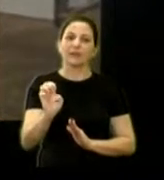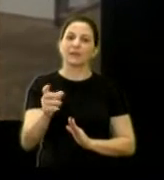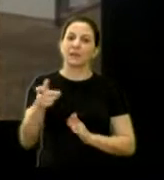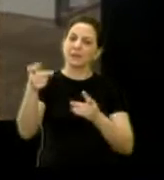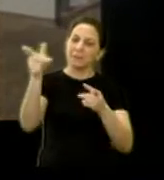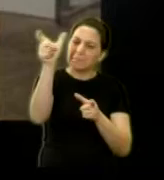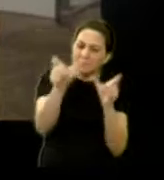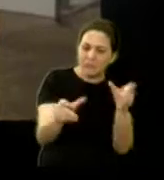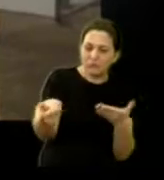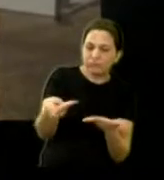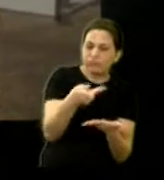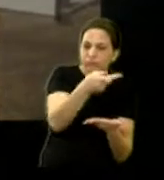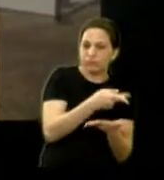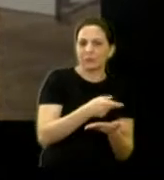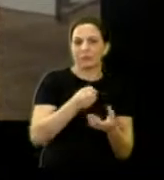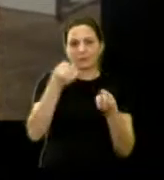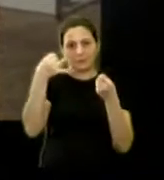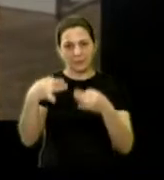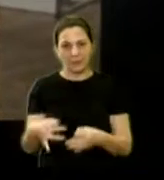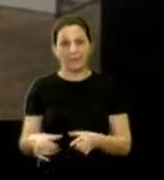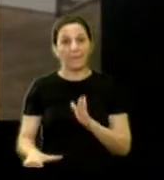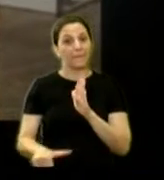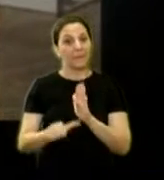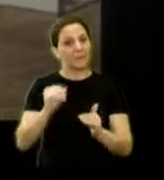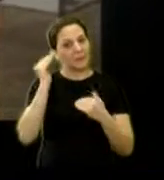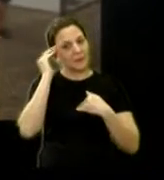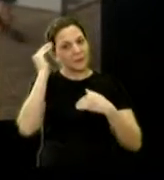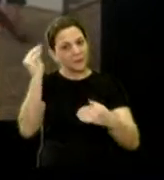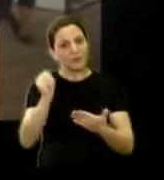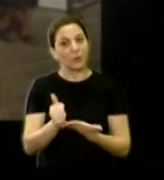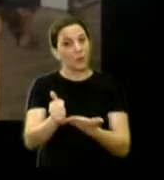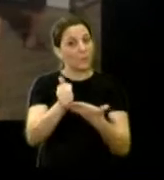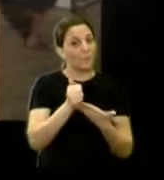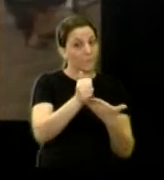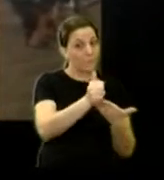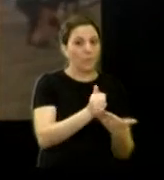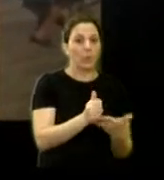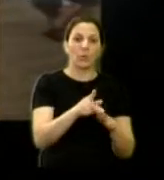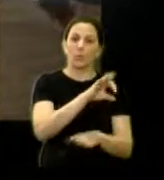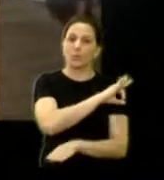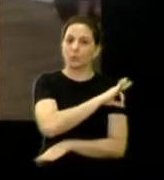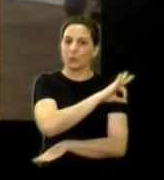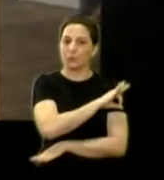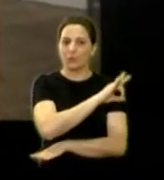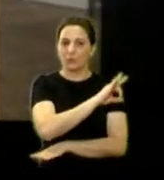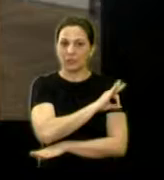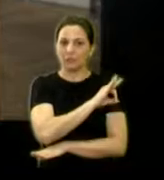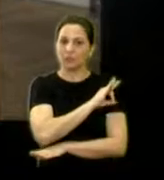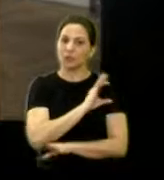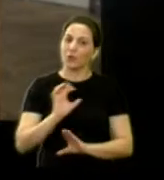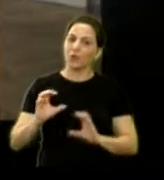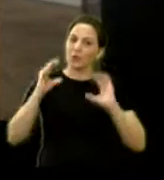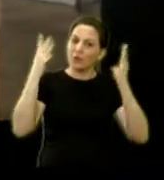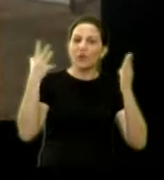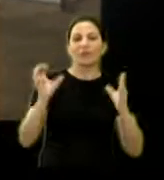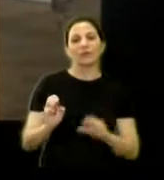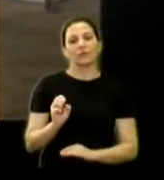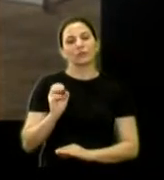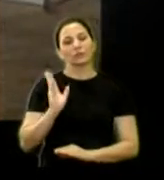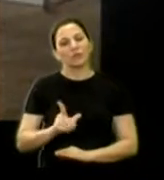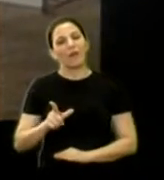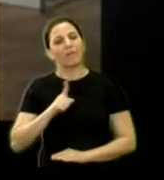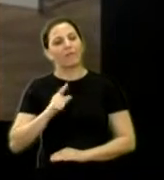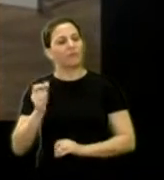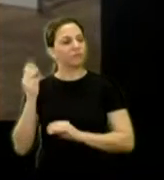explanar para a gente, professora? Primeiro, muito obrigado pelo apoio da Prefeitura. E esse é um evento que acontece já